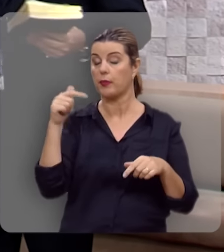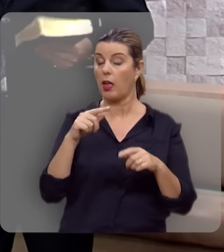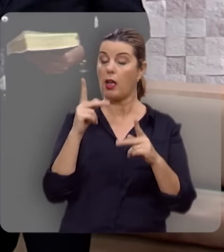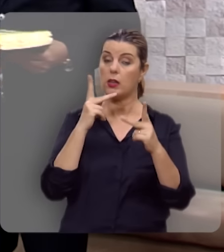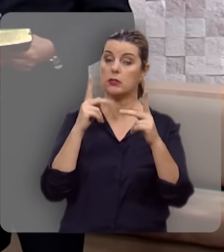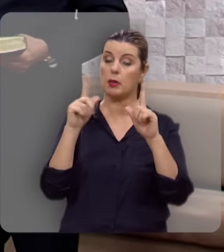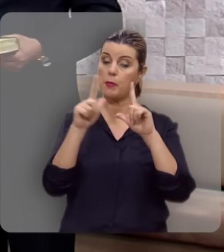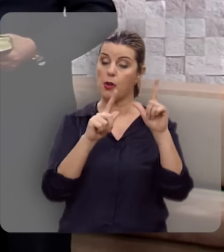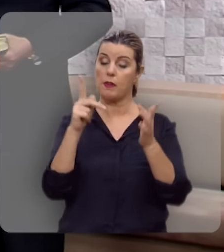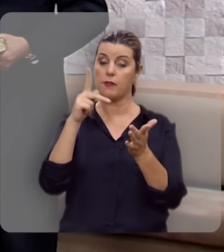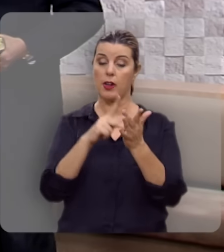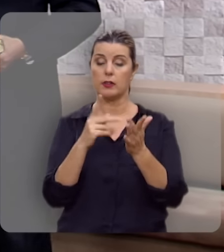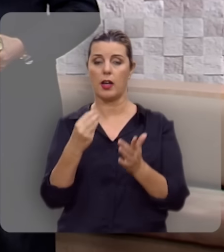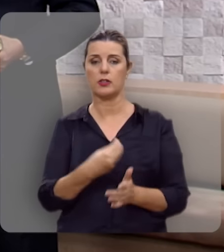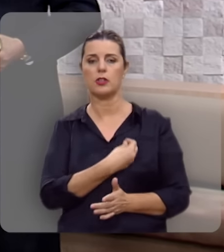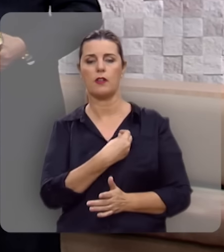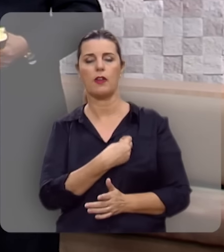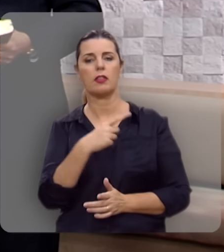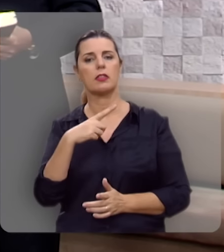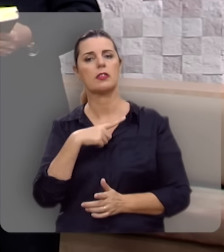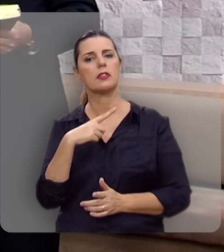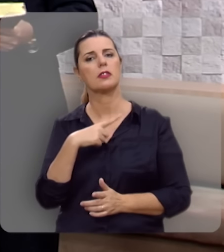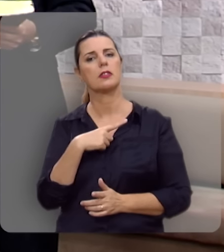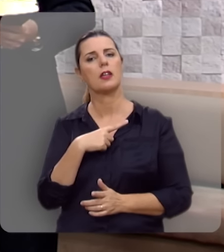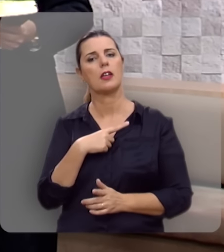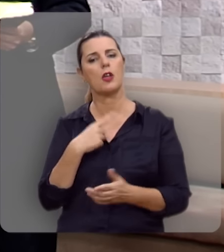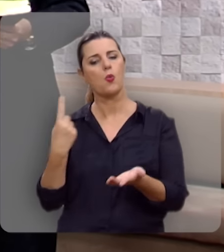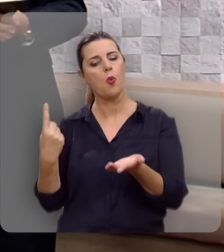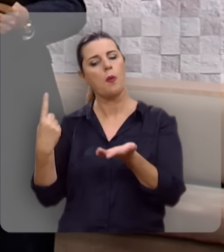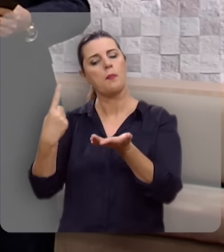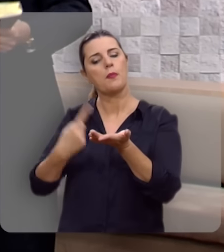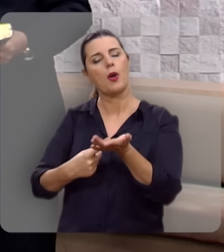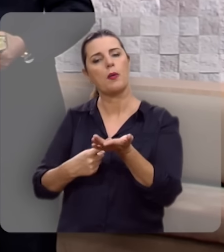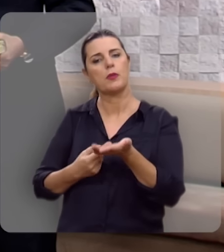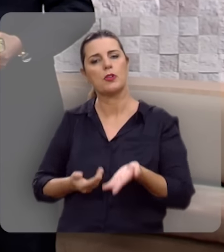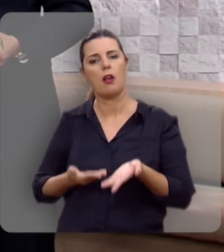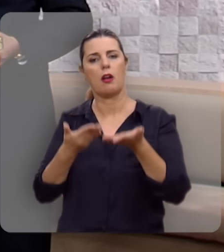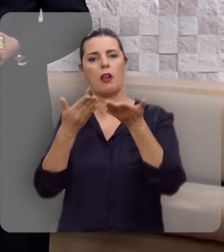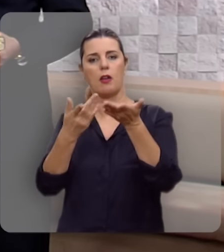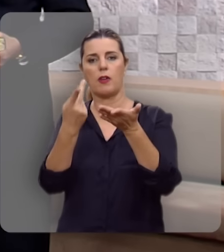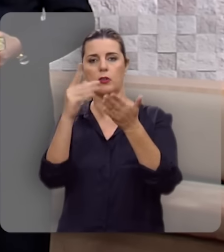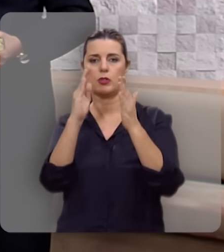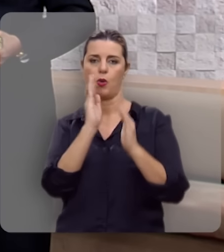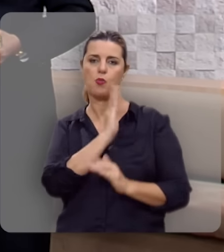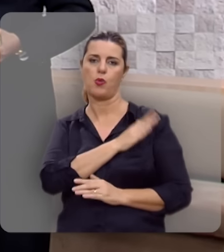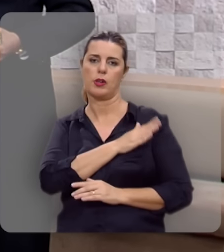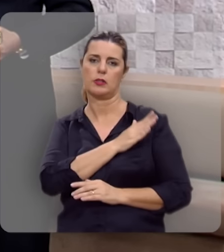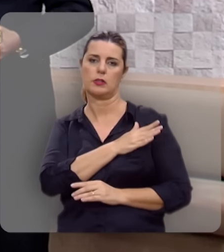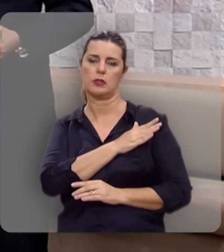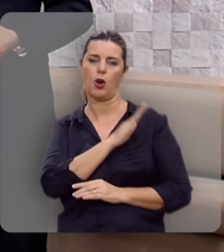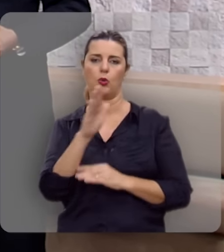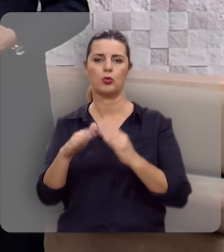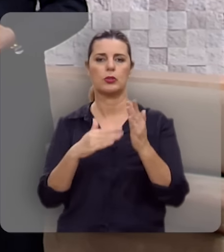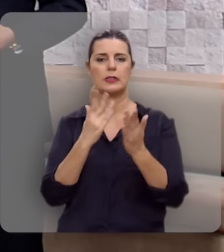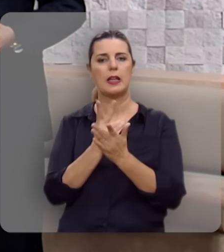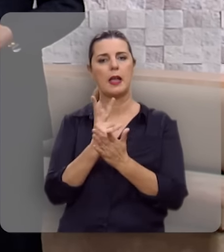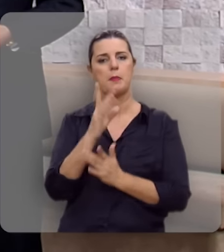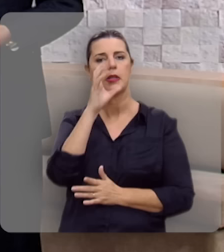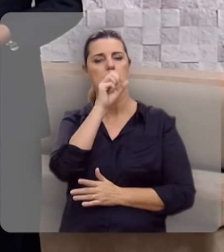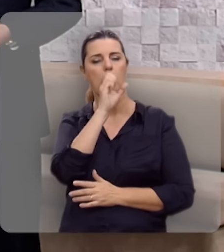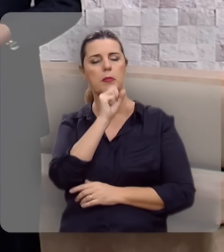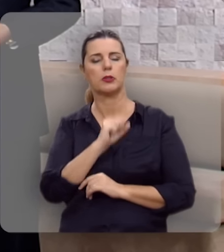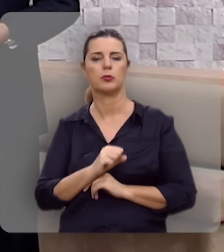este é o programa Verdade e Vida que tem o compromisso de levar ao seu coração todo